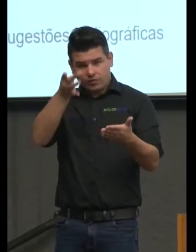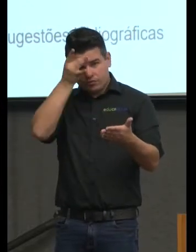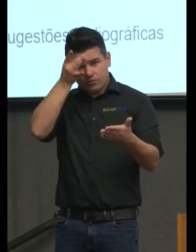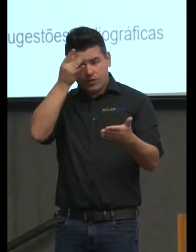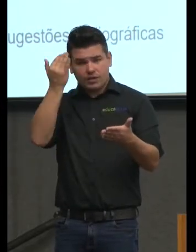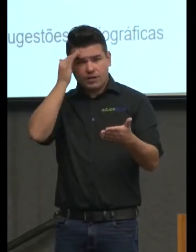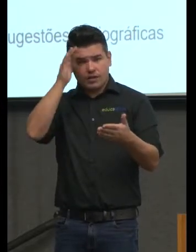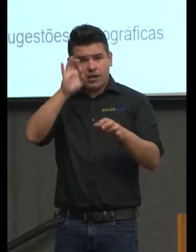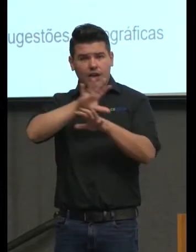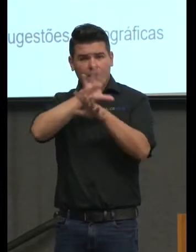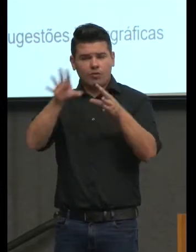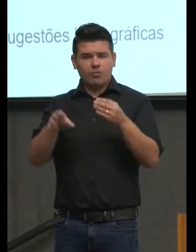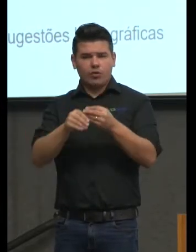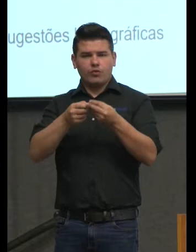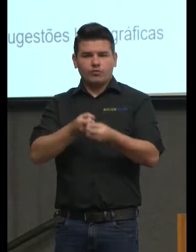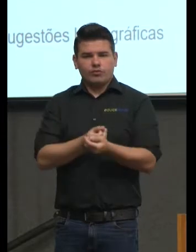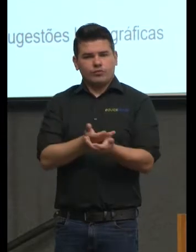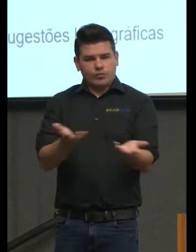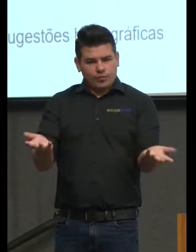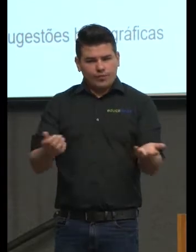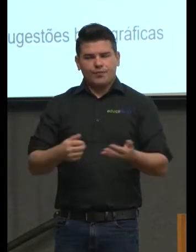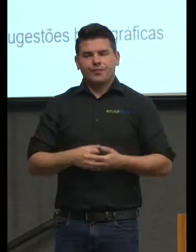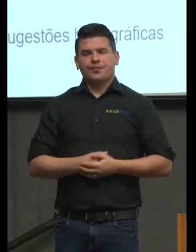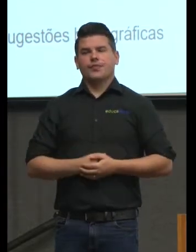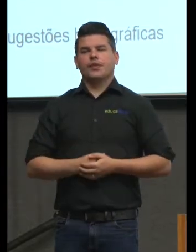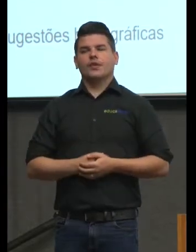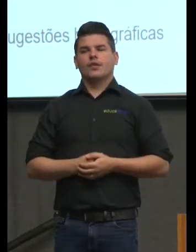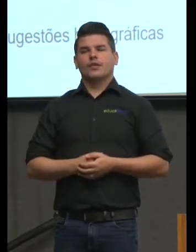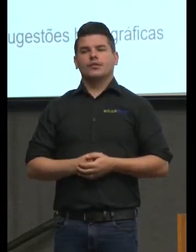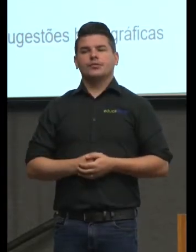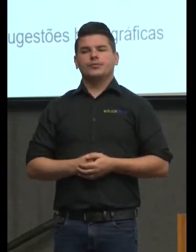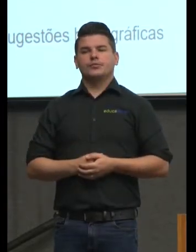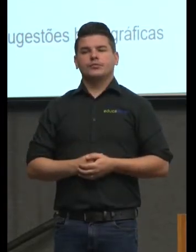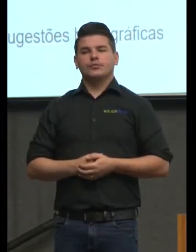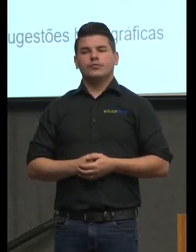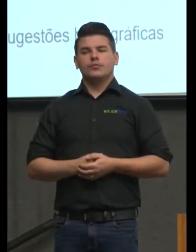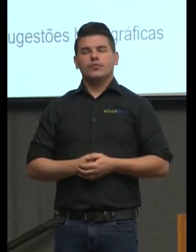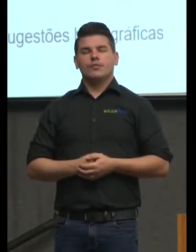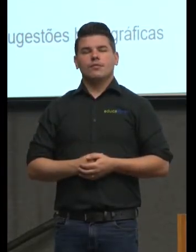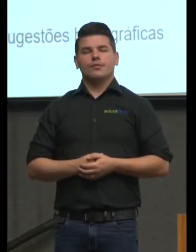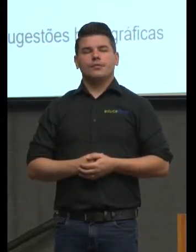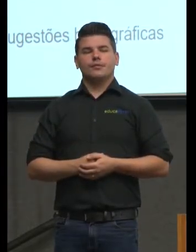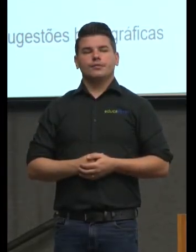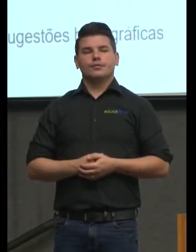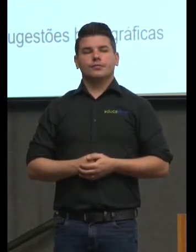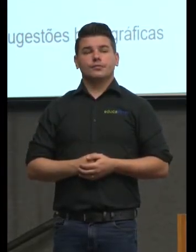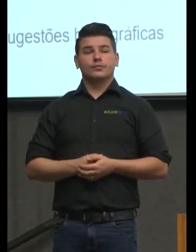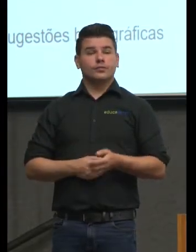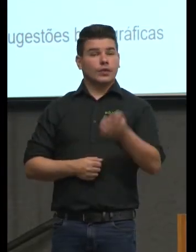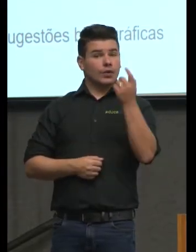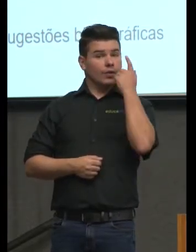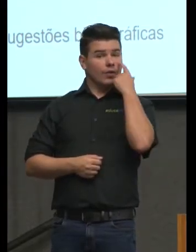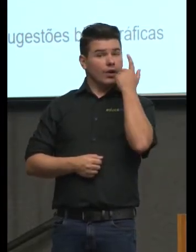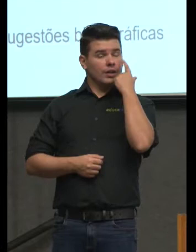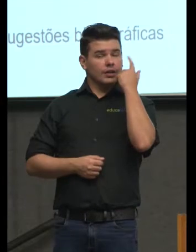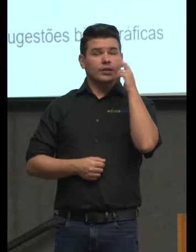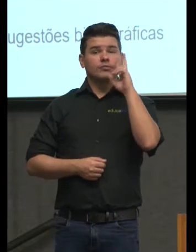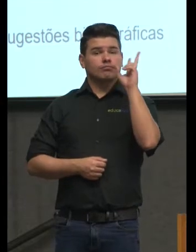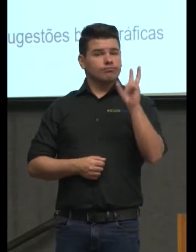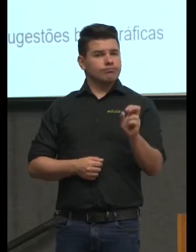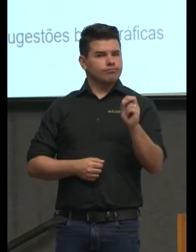fazer para os colegas bom olha que olha que beleza olha que beleza